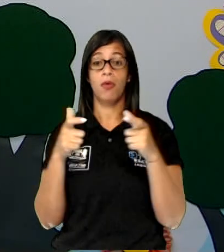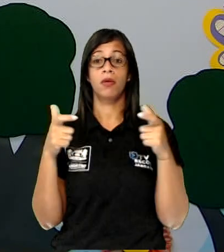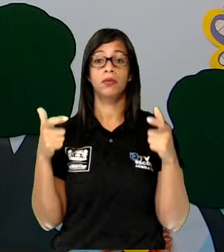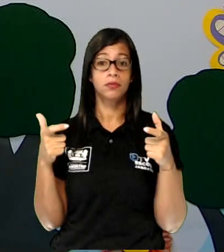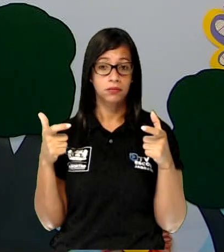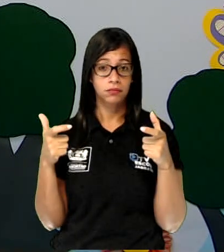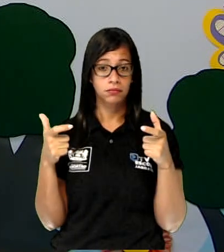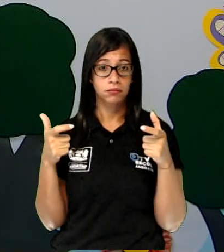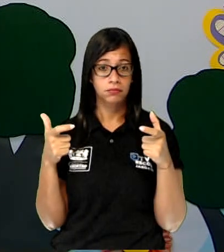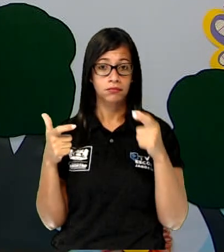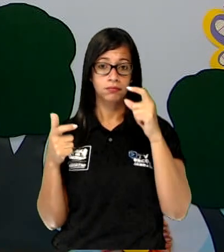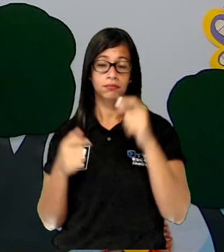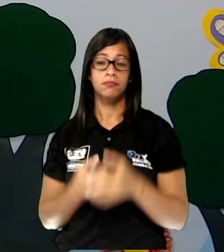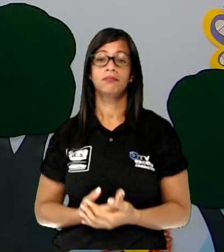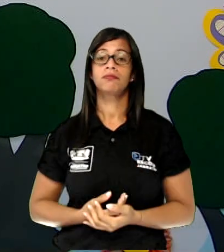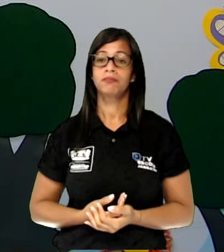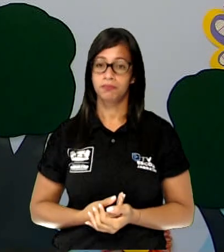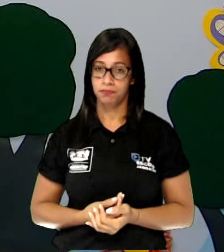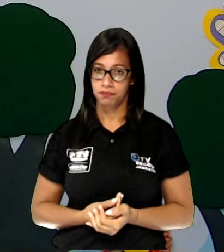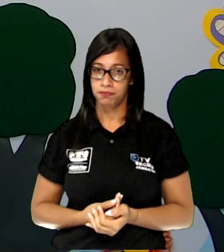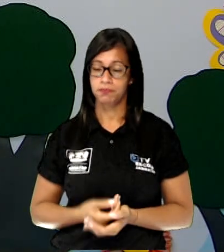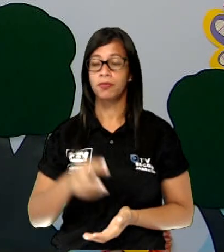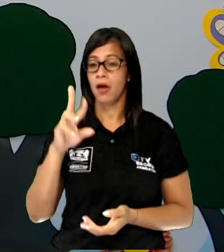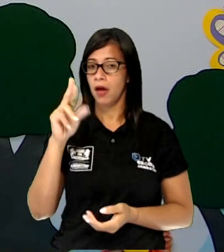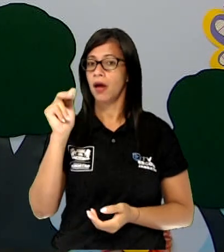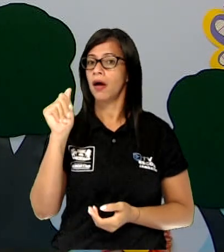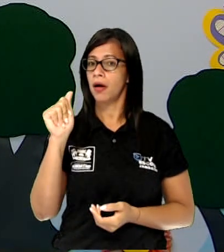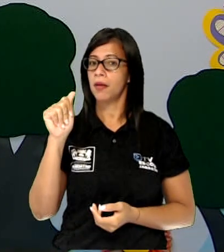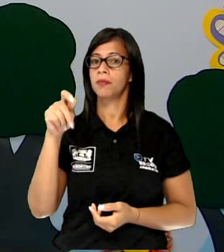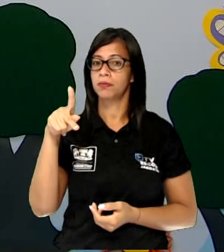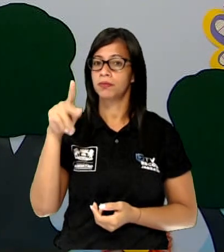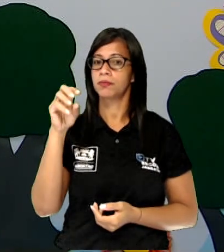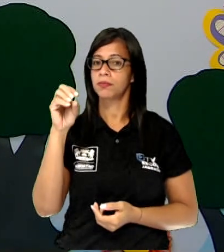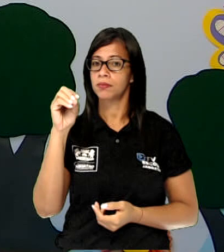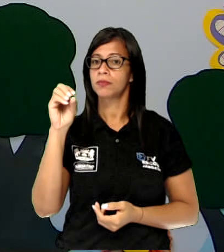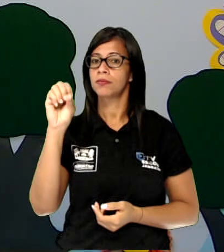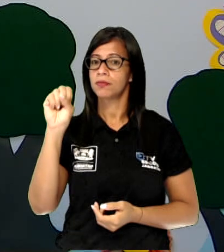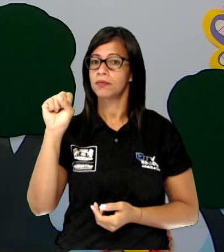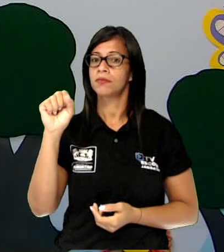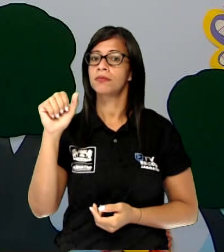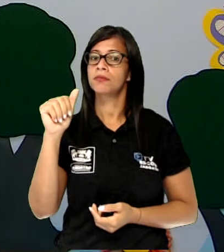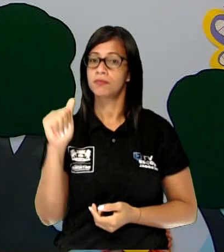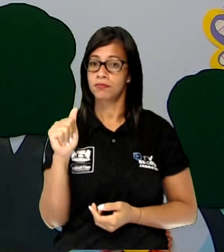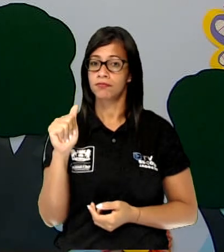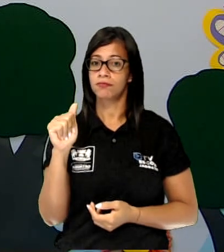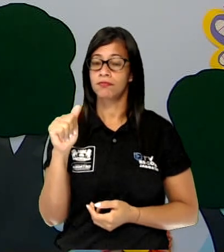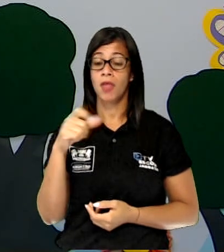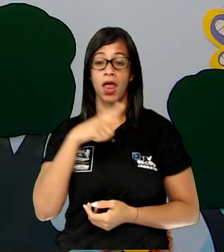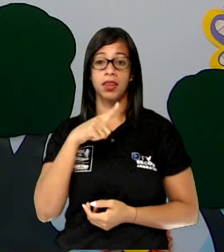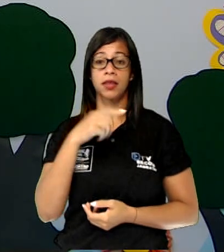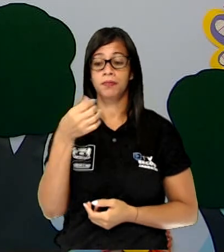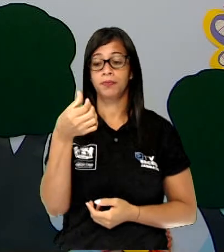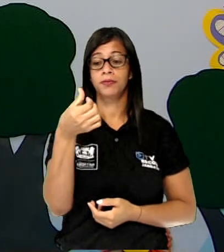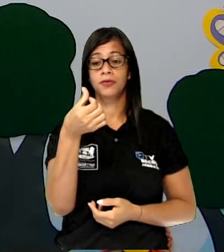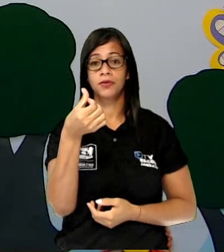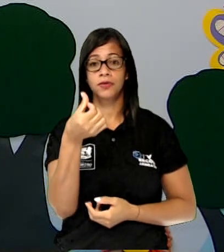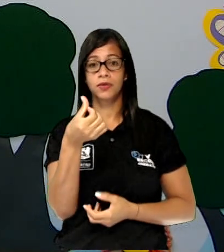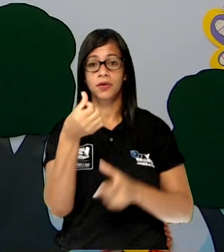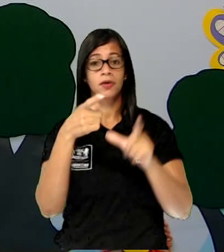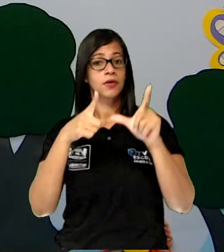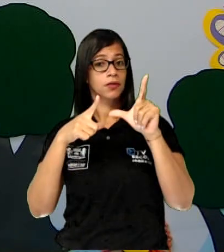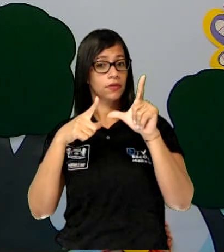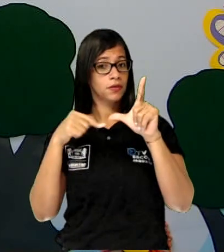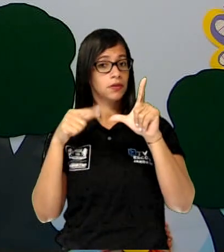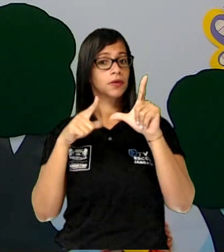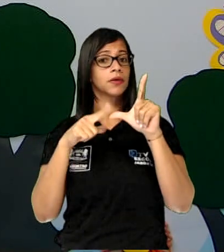raposa. Ela tem seis letras, enquanto o rato tem quatro. Portanto, seis é maior do que